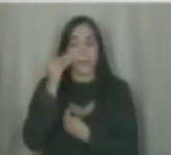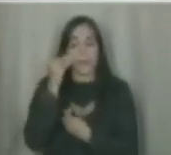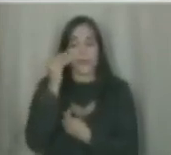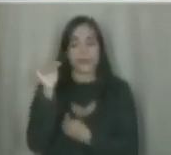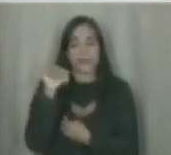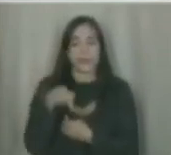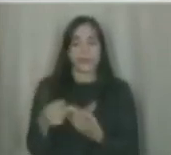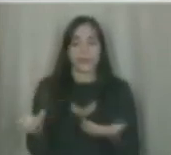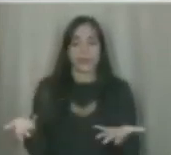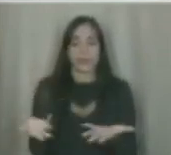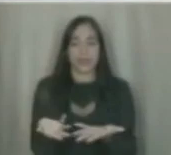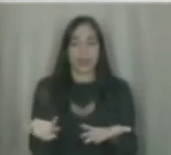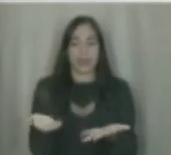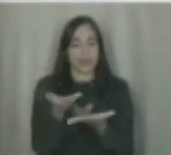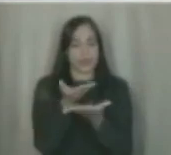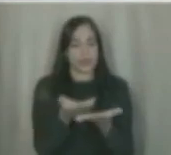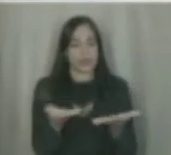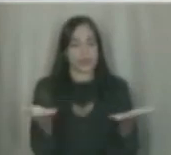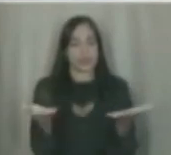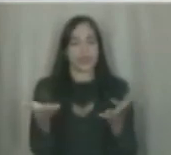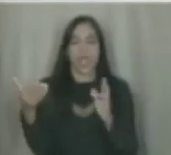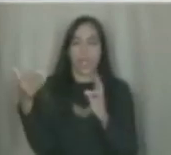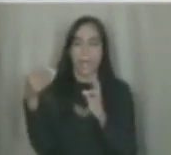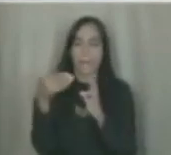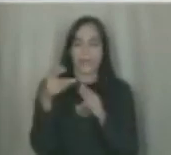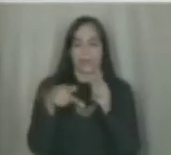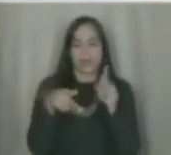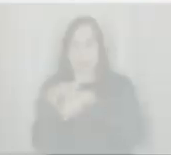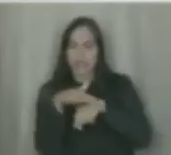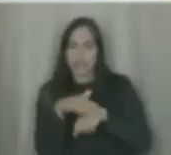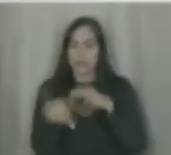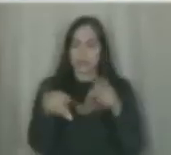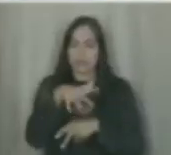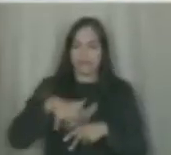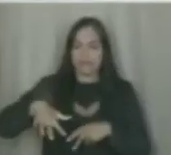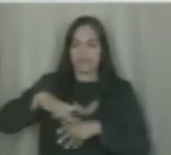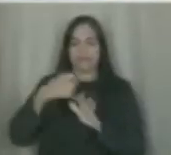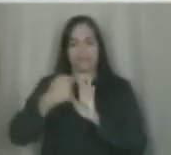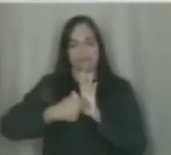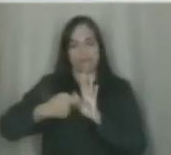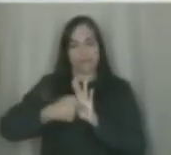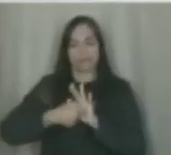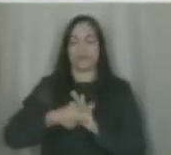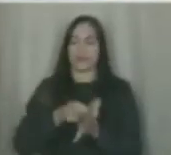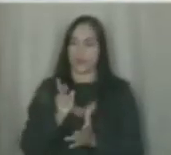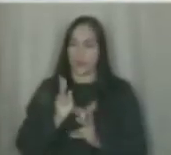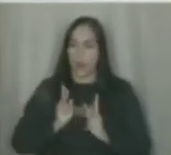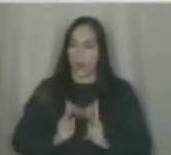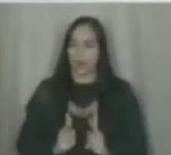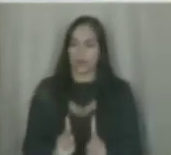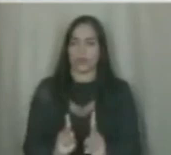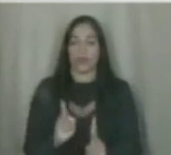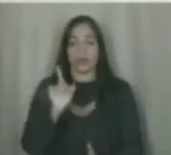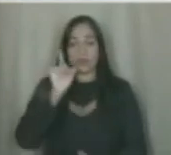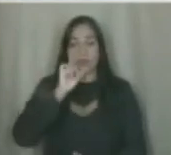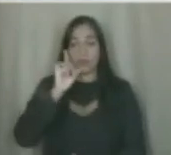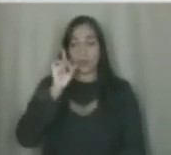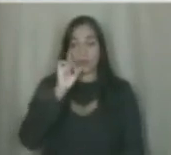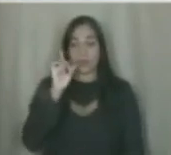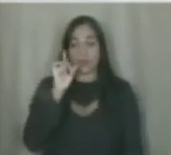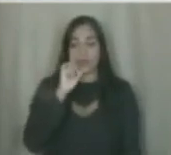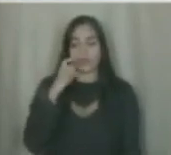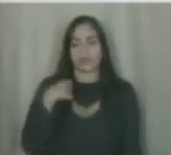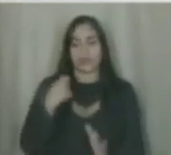hoje, como vossas excelências também, representando o povo do Recife. E nós vamos seguir assim na luta, todos os dias,